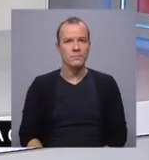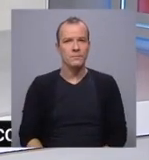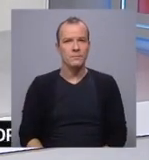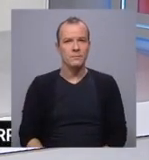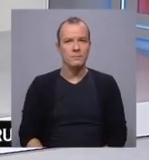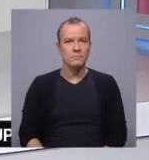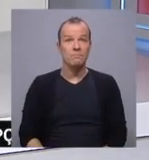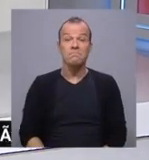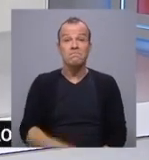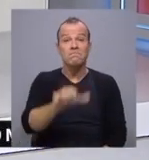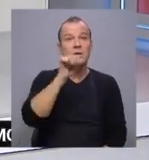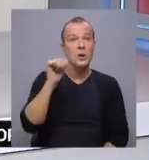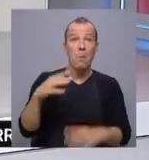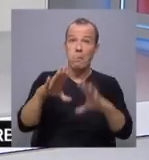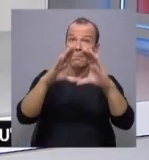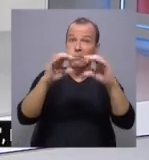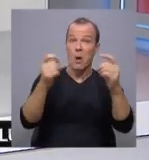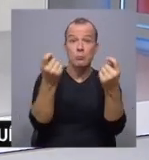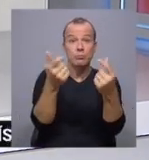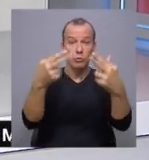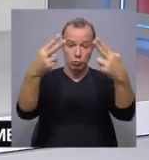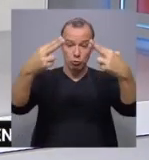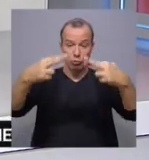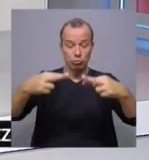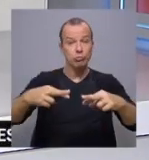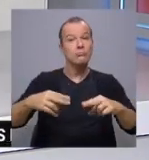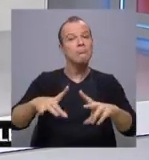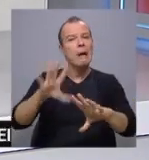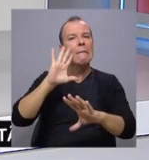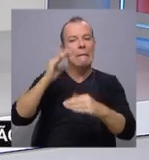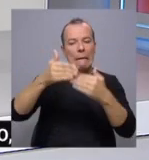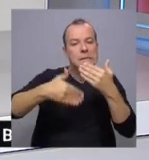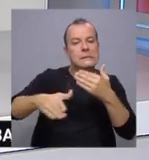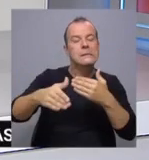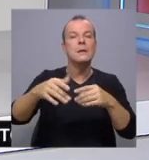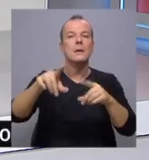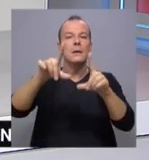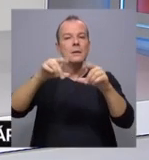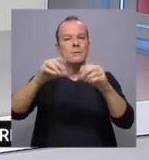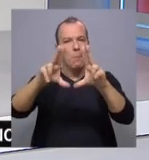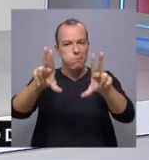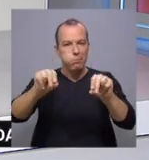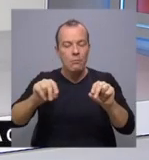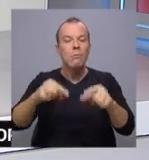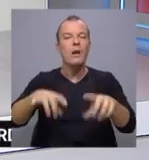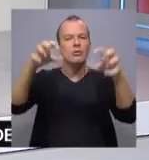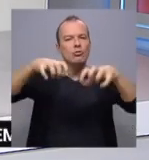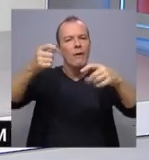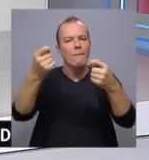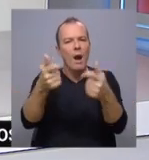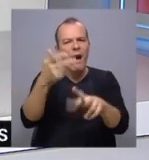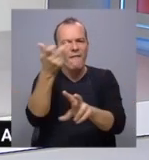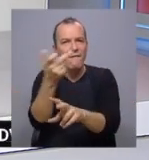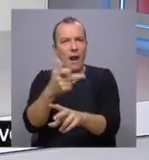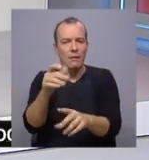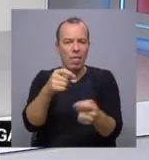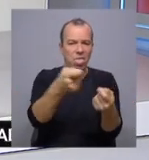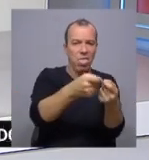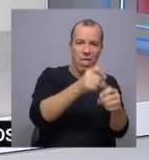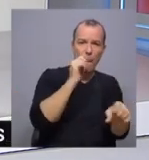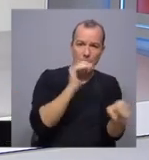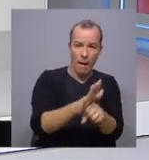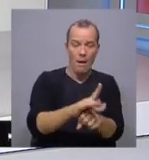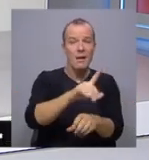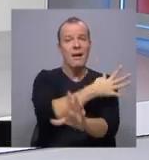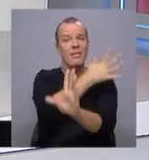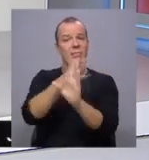Céu em geral muito nebulado, a diminuir gradualmente nebulosidade a partir da tarde. Períodos de chuva ou águaceiros em geral fracos, em especial nas regiões do litoral e